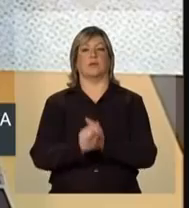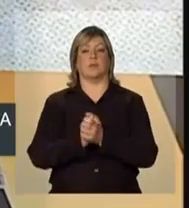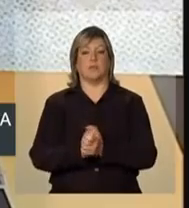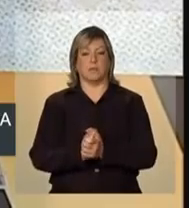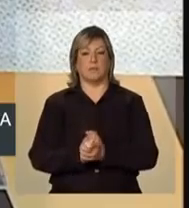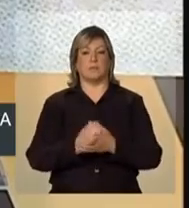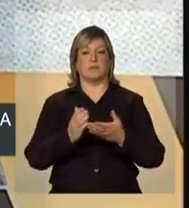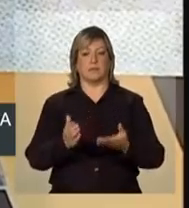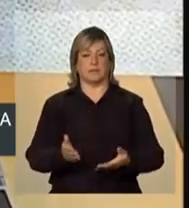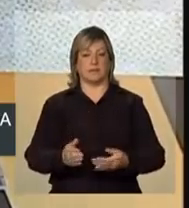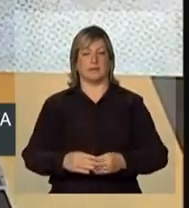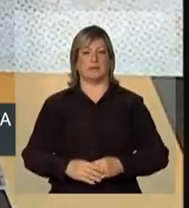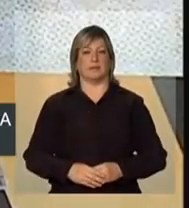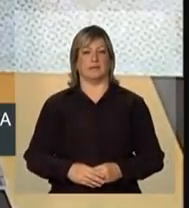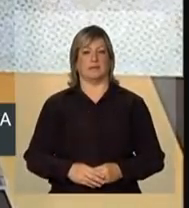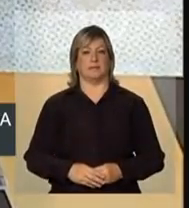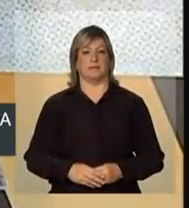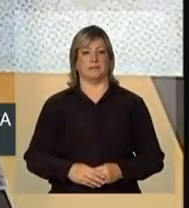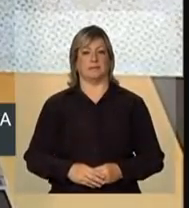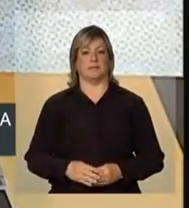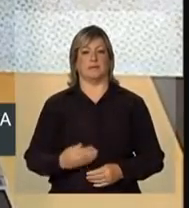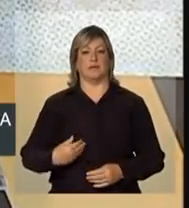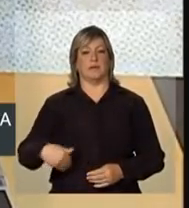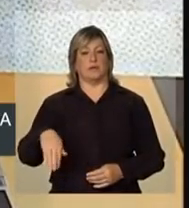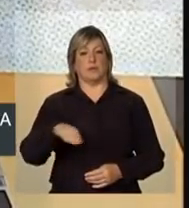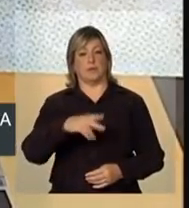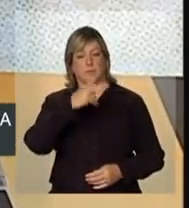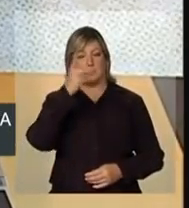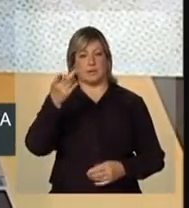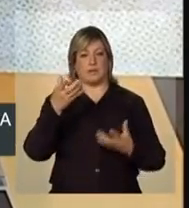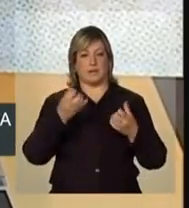o nosso anfitrião,